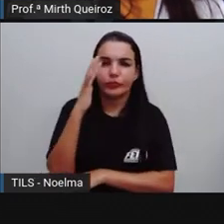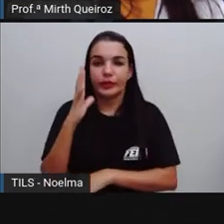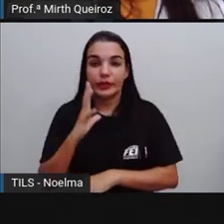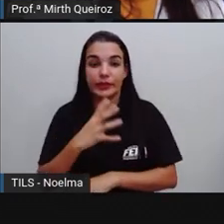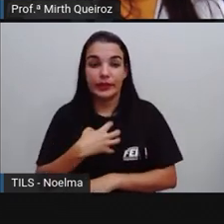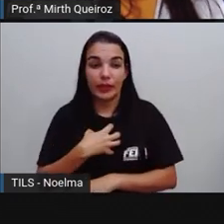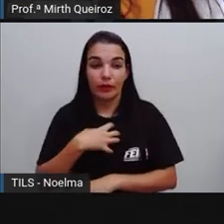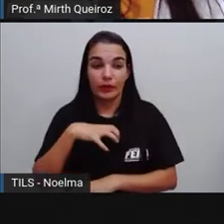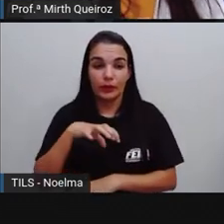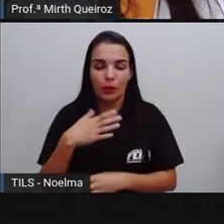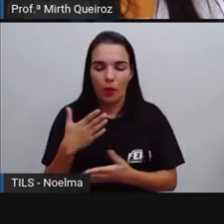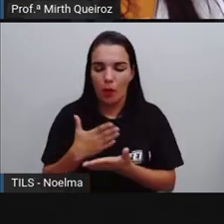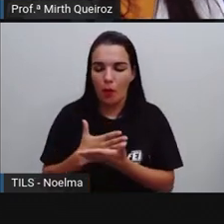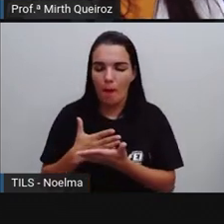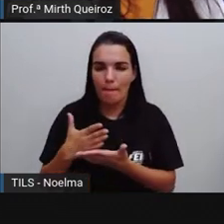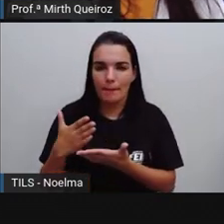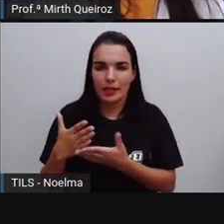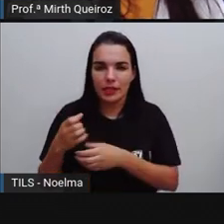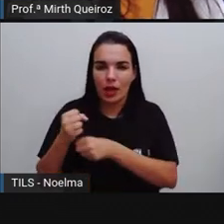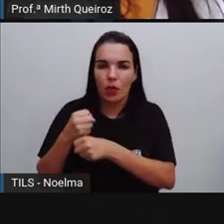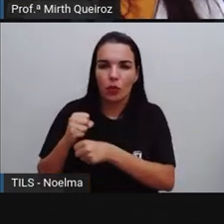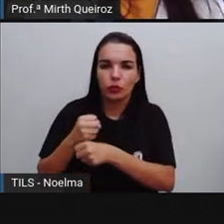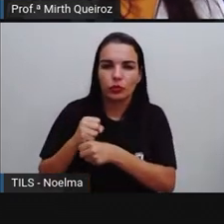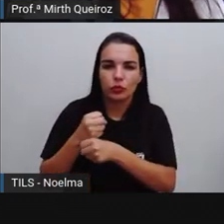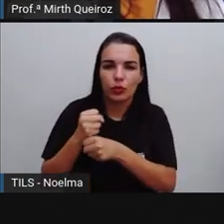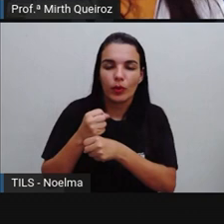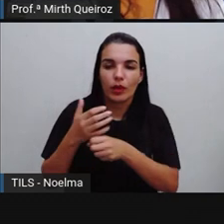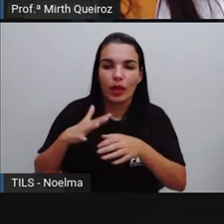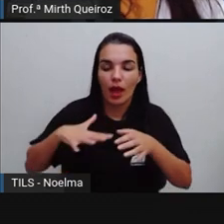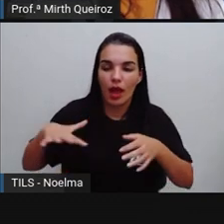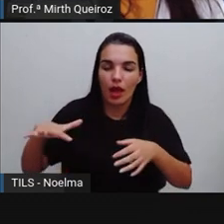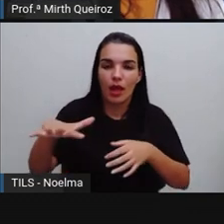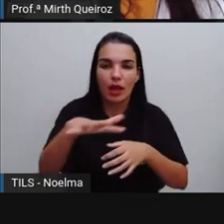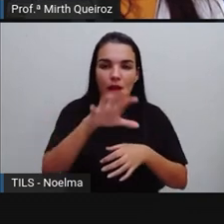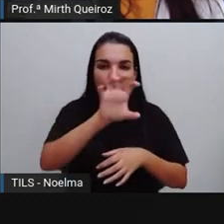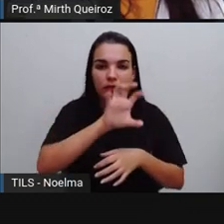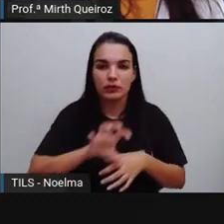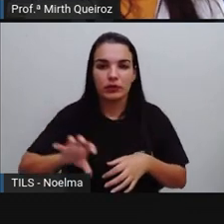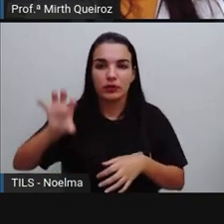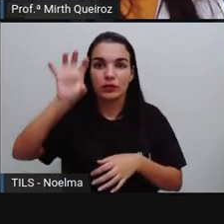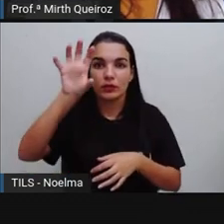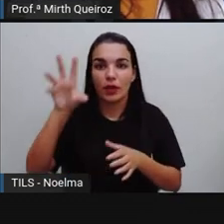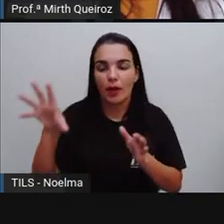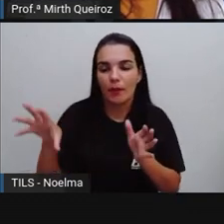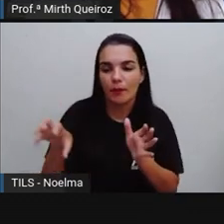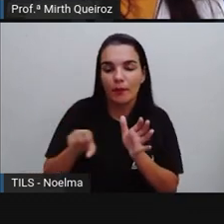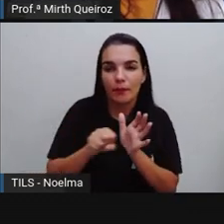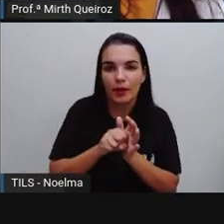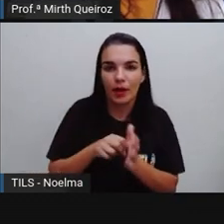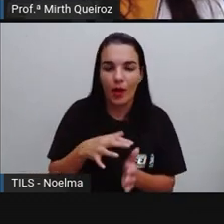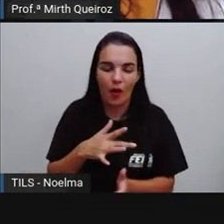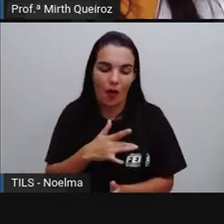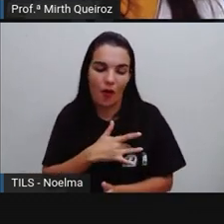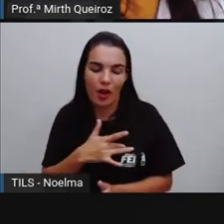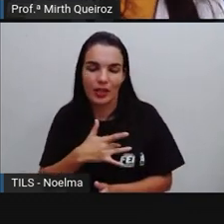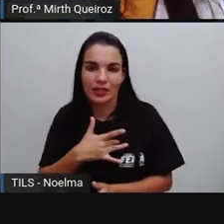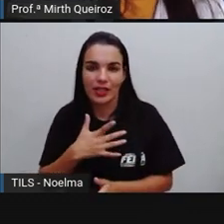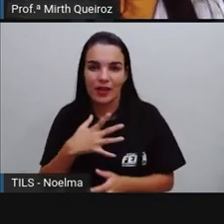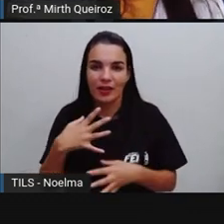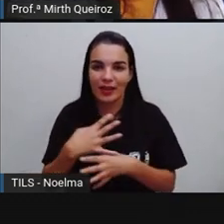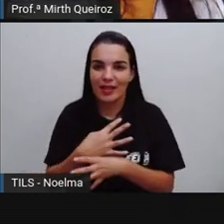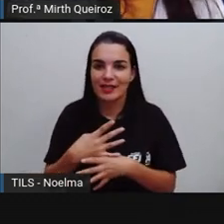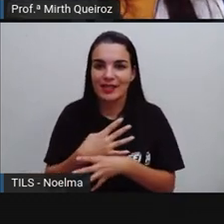construída na região que até hoje abriga o coração da cidade, que é o centro histórico. Você